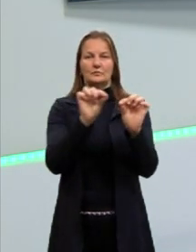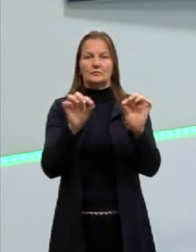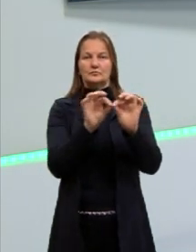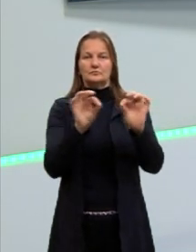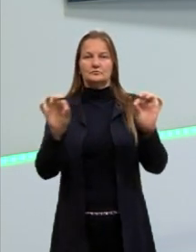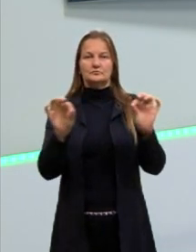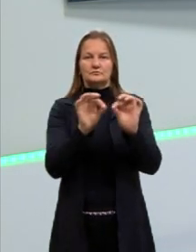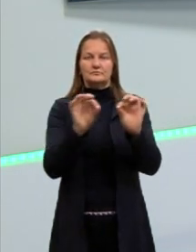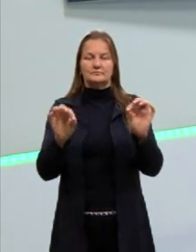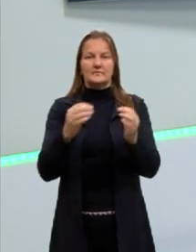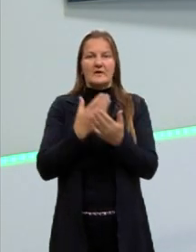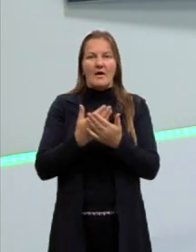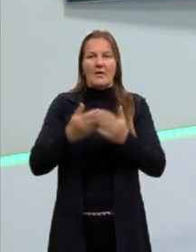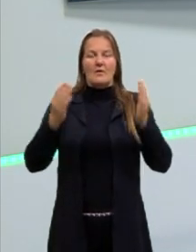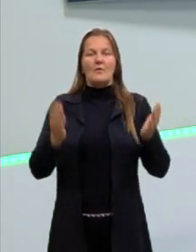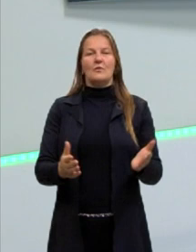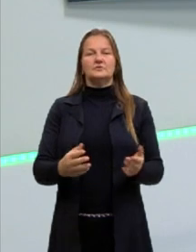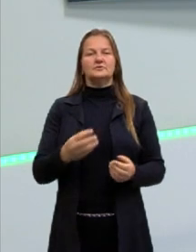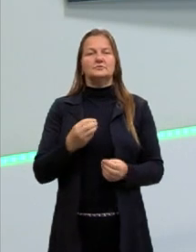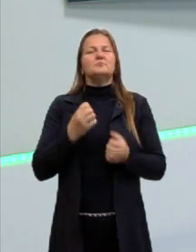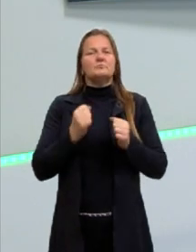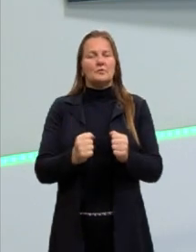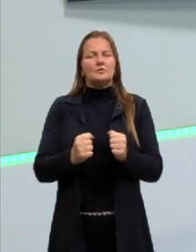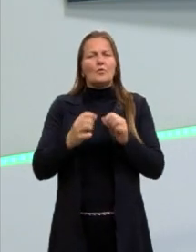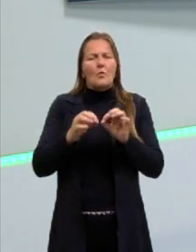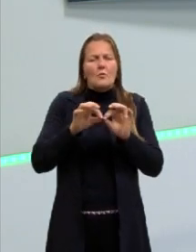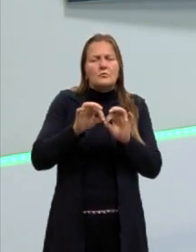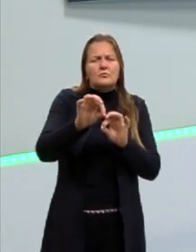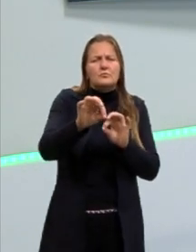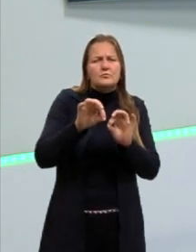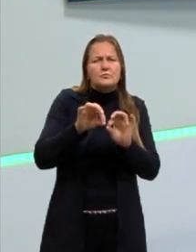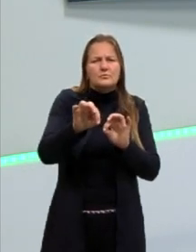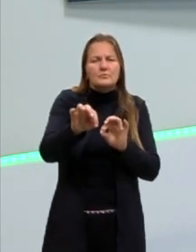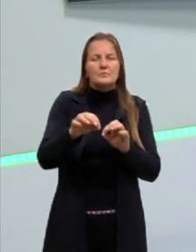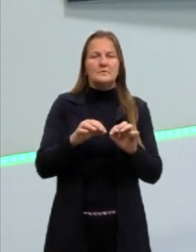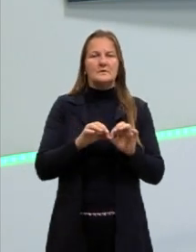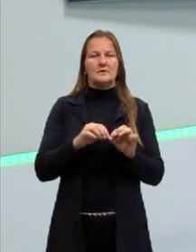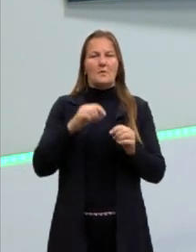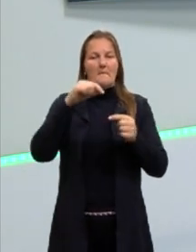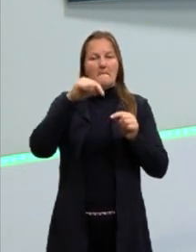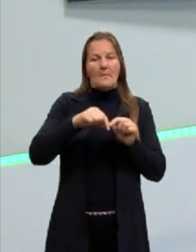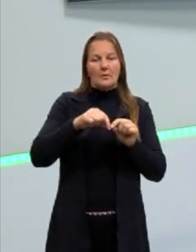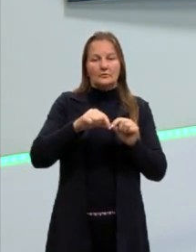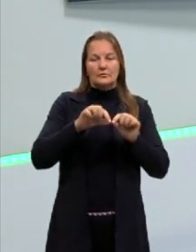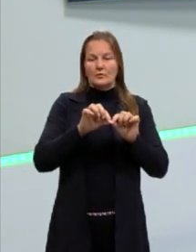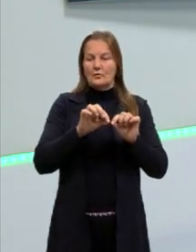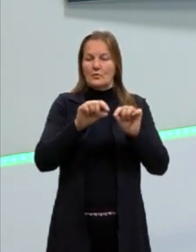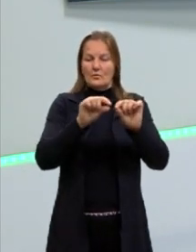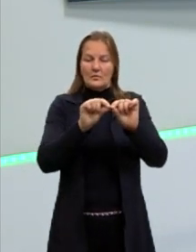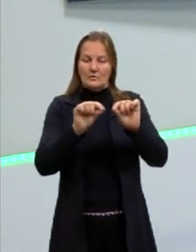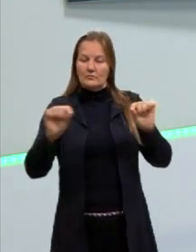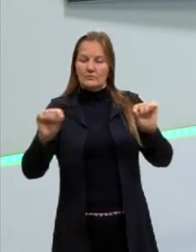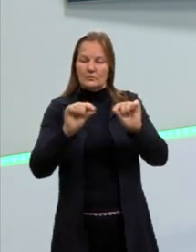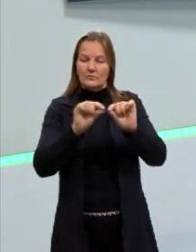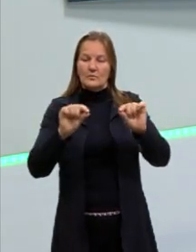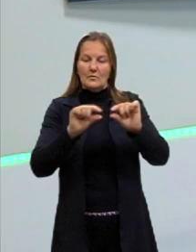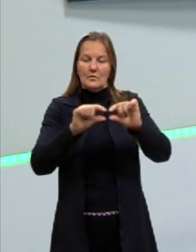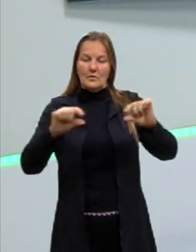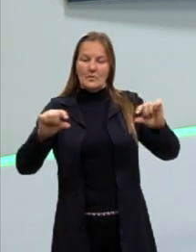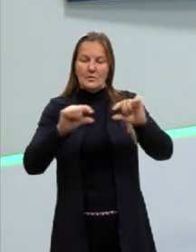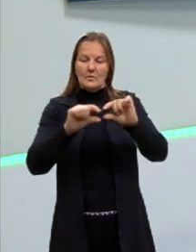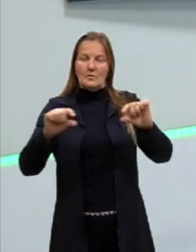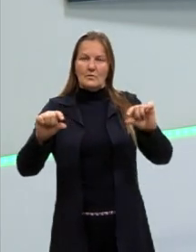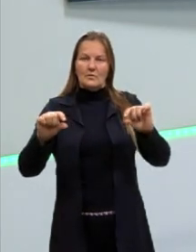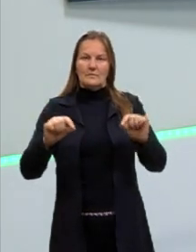nossa aula de hoje nós vamos ver, né? Como determinar a distância entre um ponto e uma reta. Então vamos